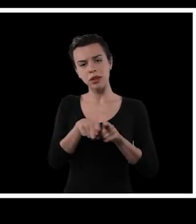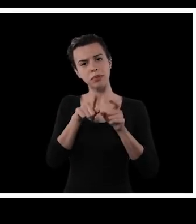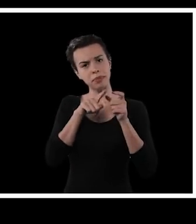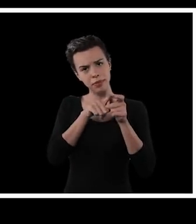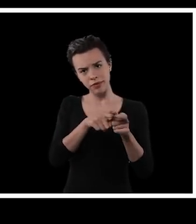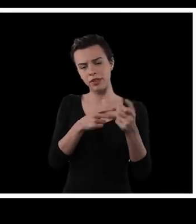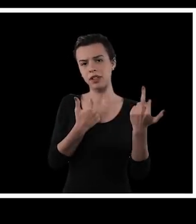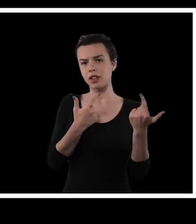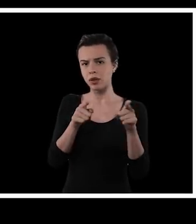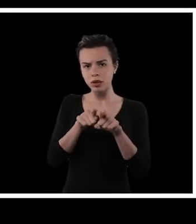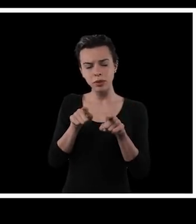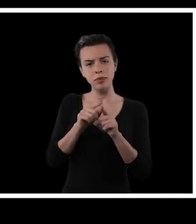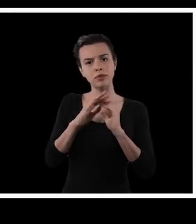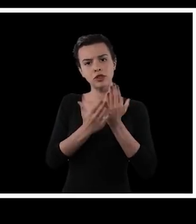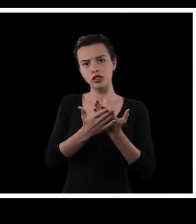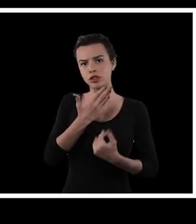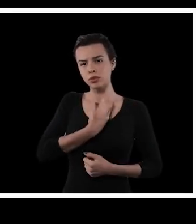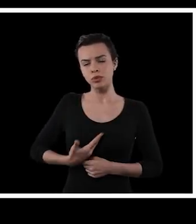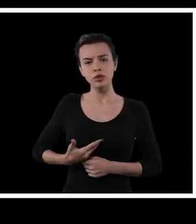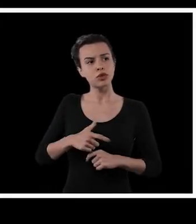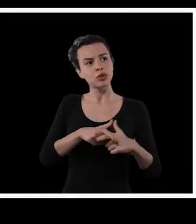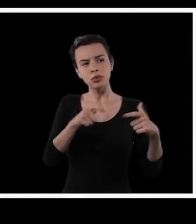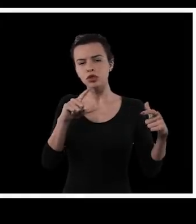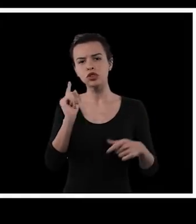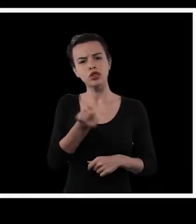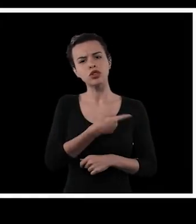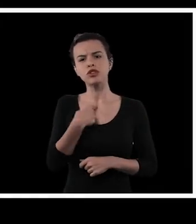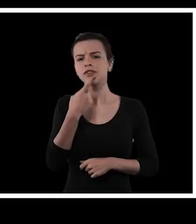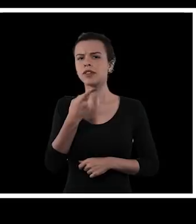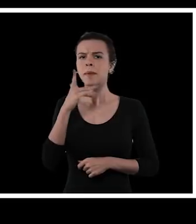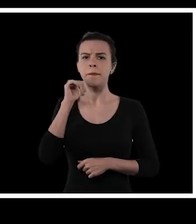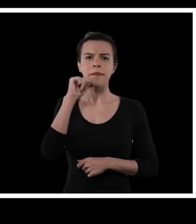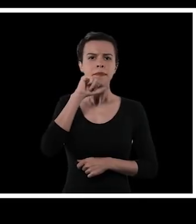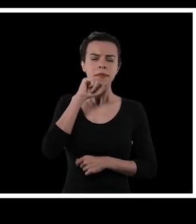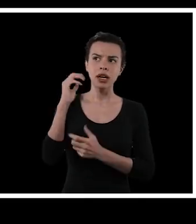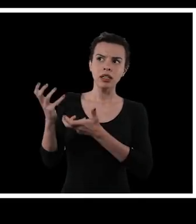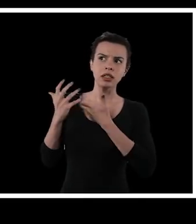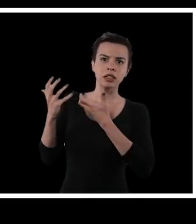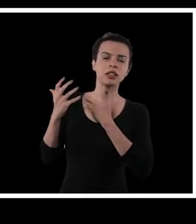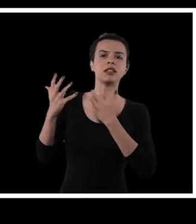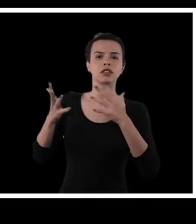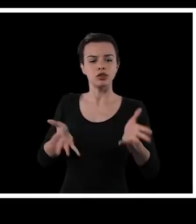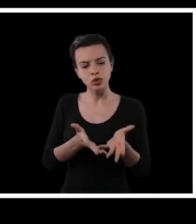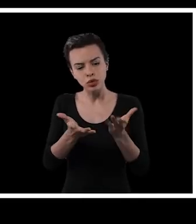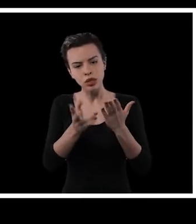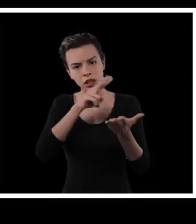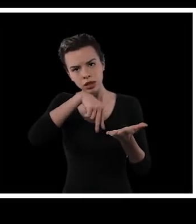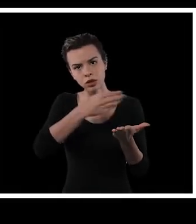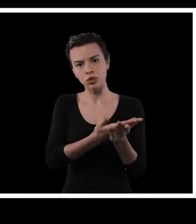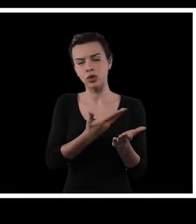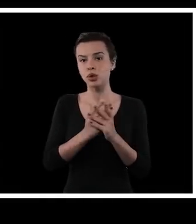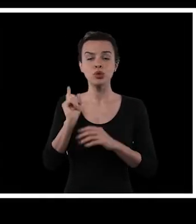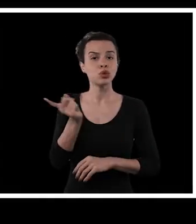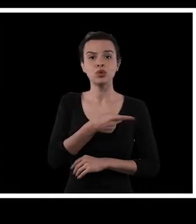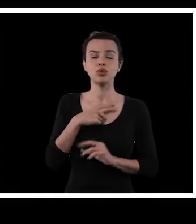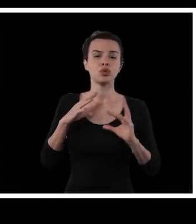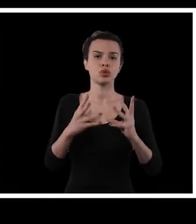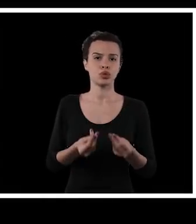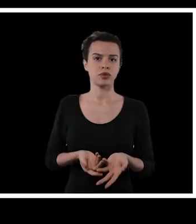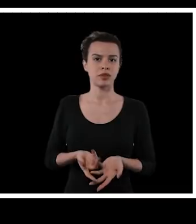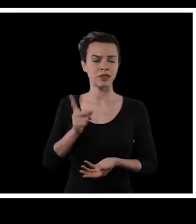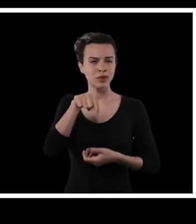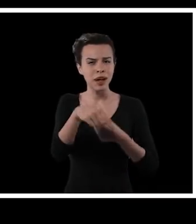USP, que são da periferia, que também vieram de escola pública, todos eles falam que tiveram um pai ou uma mãe incentivando eles a ler e estudar, todos.